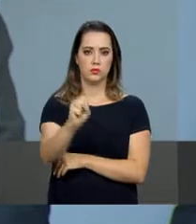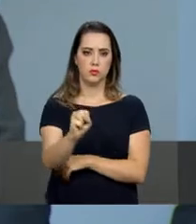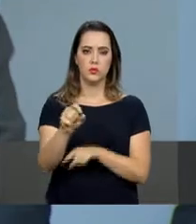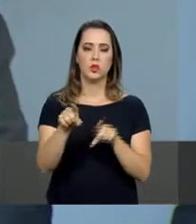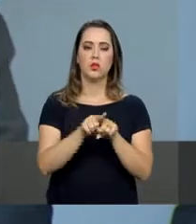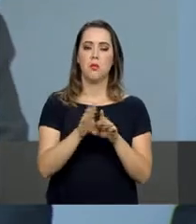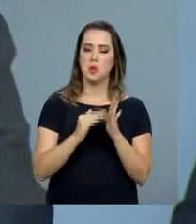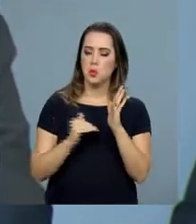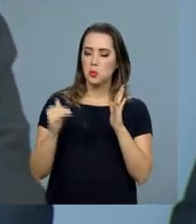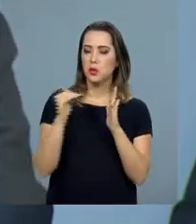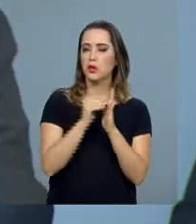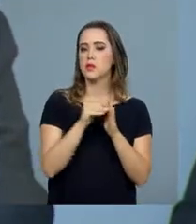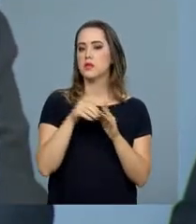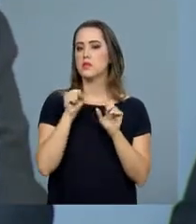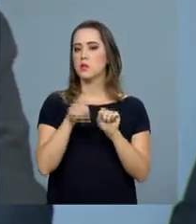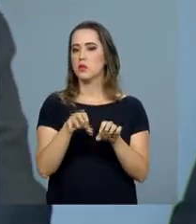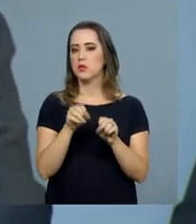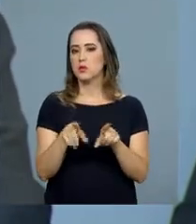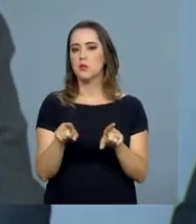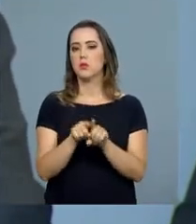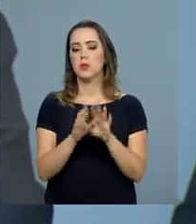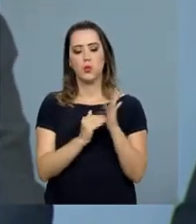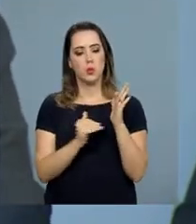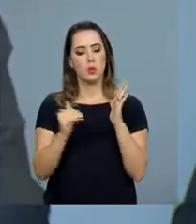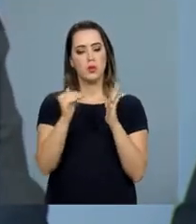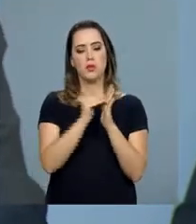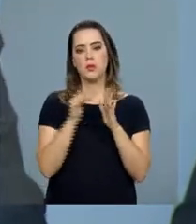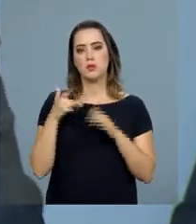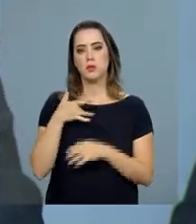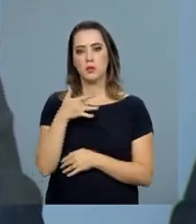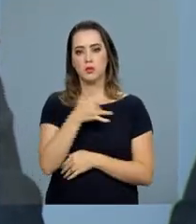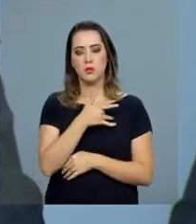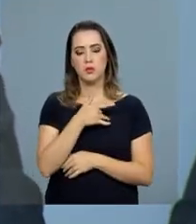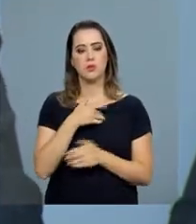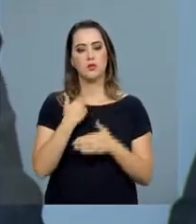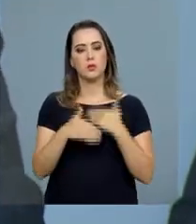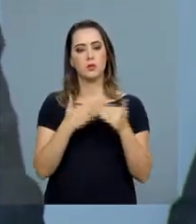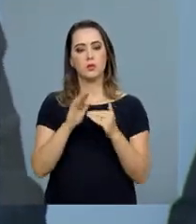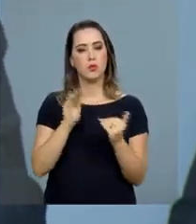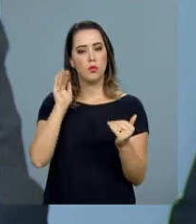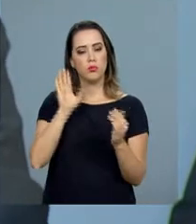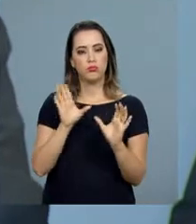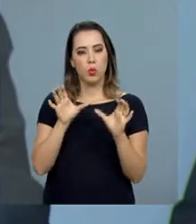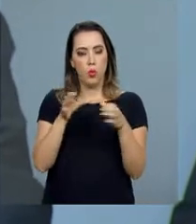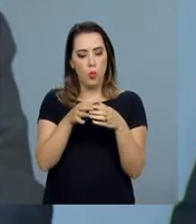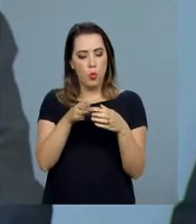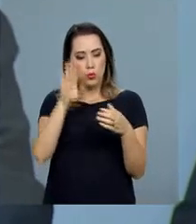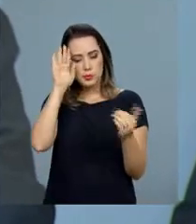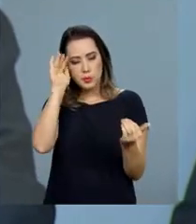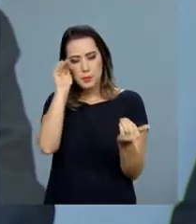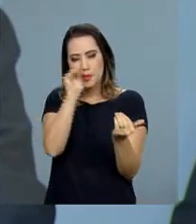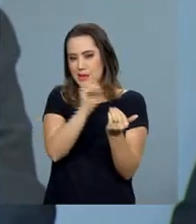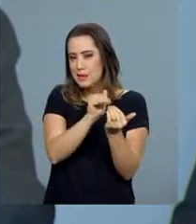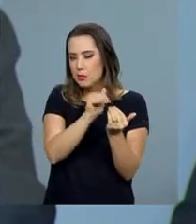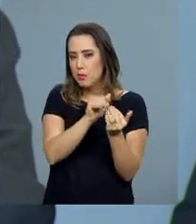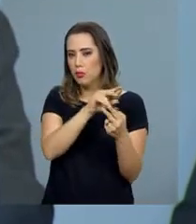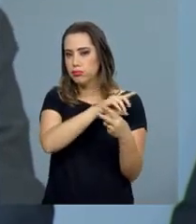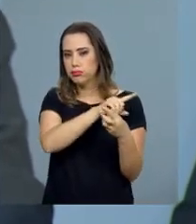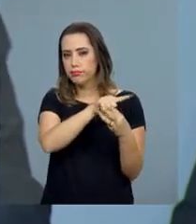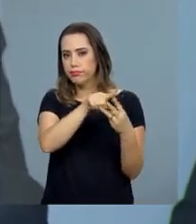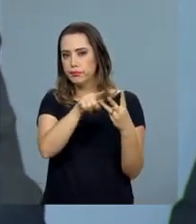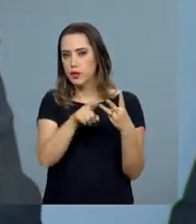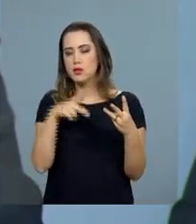educação e um crescimento em saúde. Ou seja, houve uma priorização por parte do governo às políticas